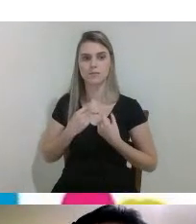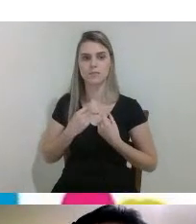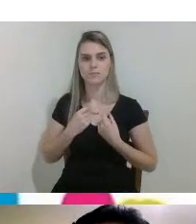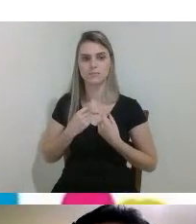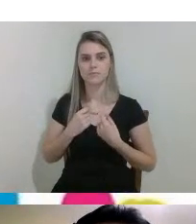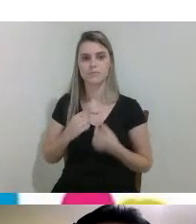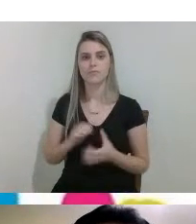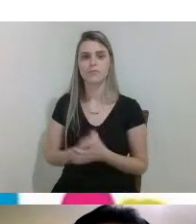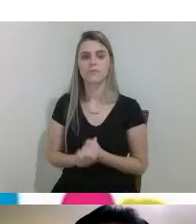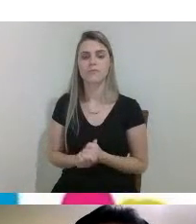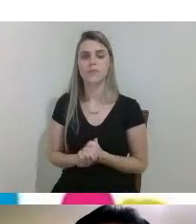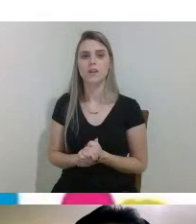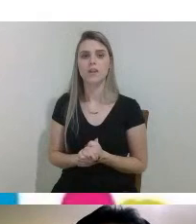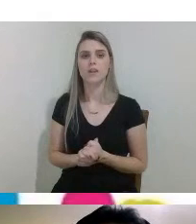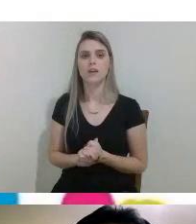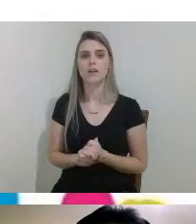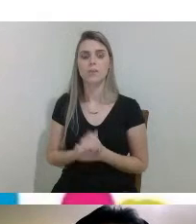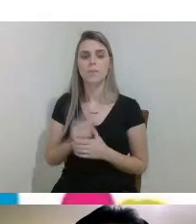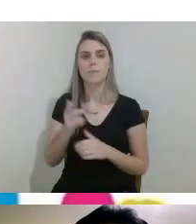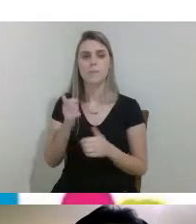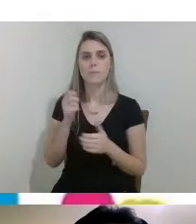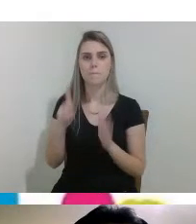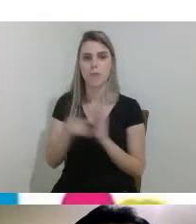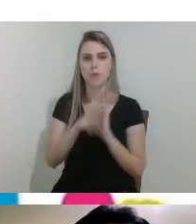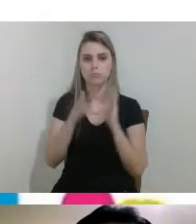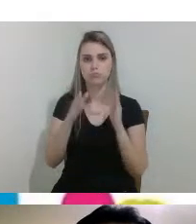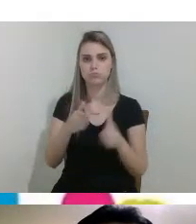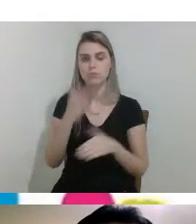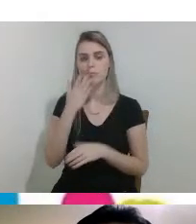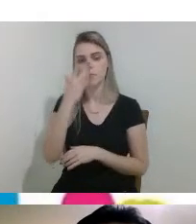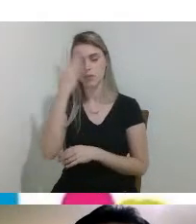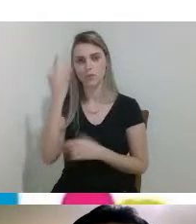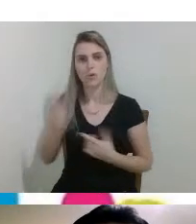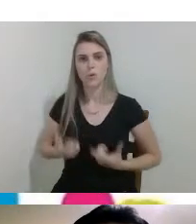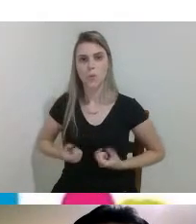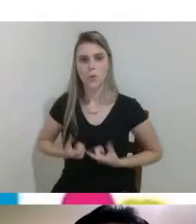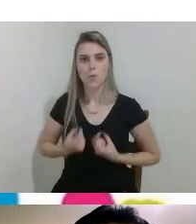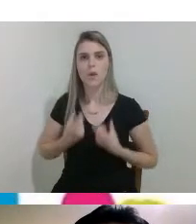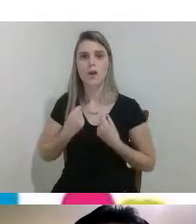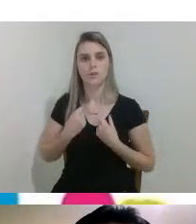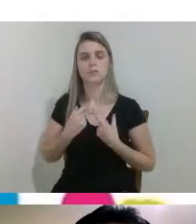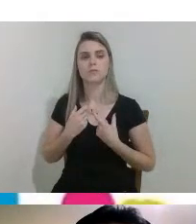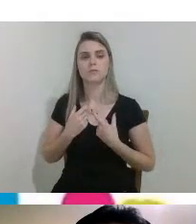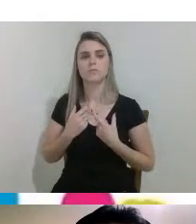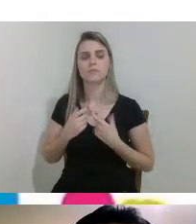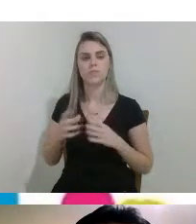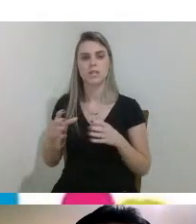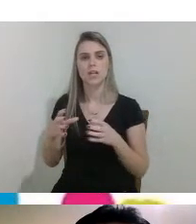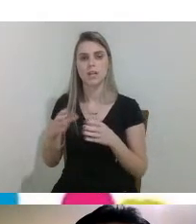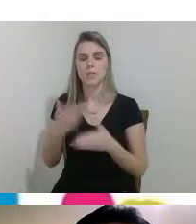específico para acompanhamento de pessoas com câncer de mama em parceria com a Liga de Combate ao Câncer